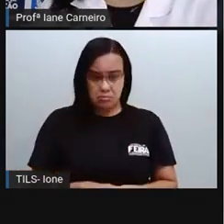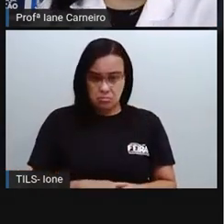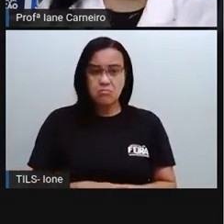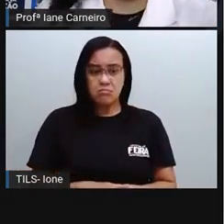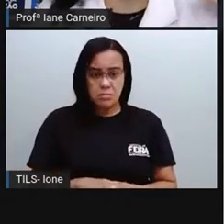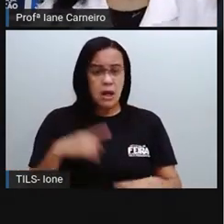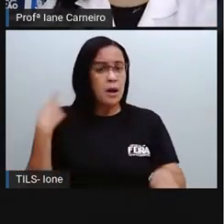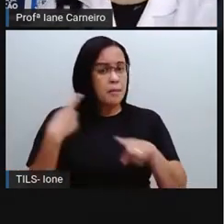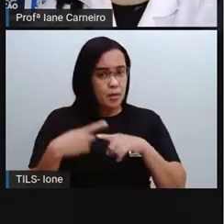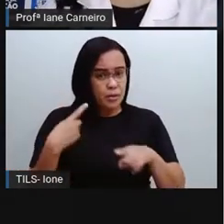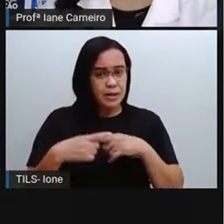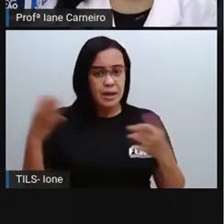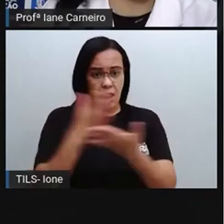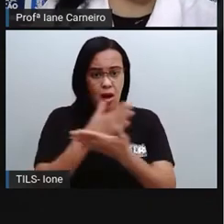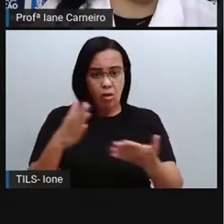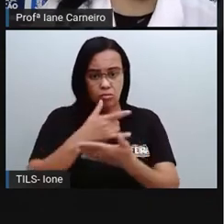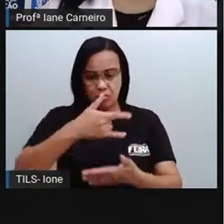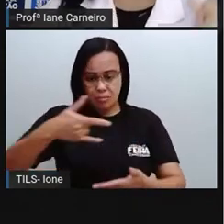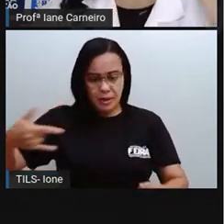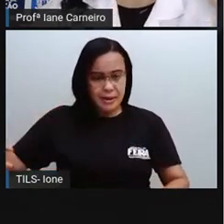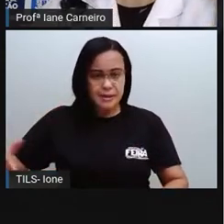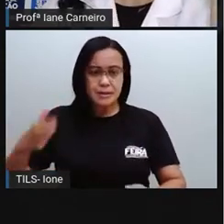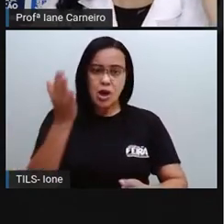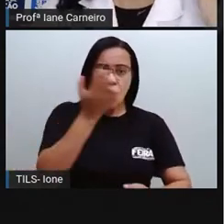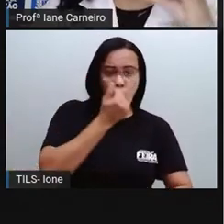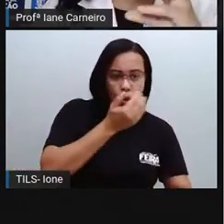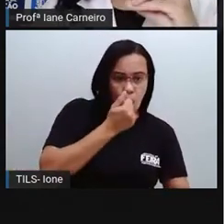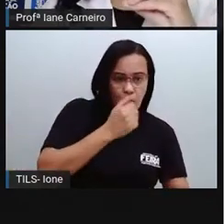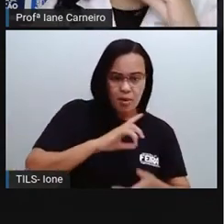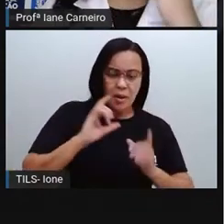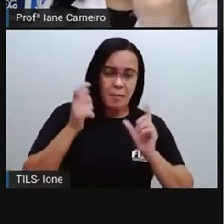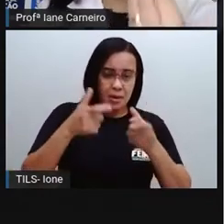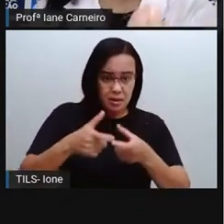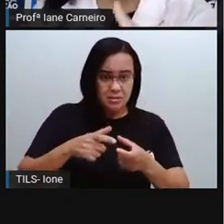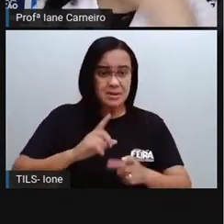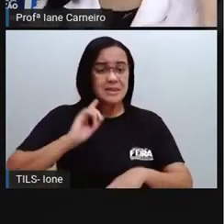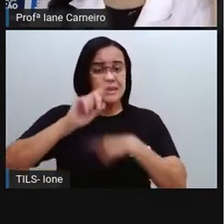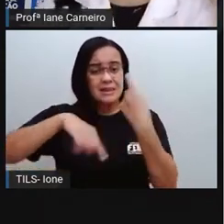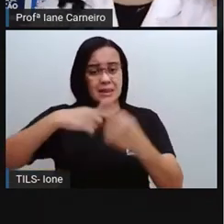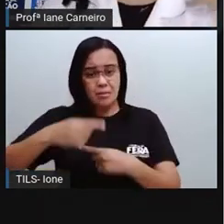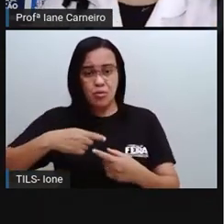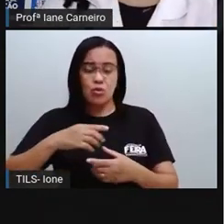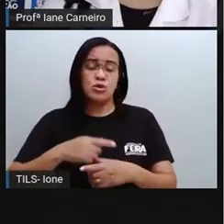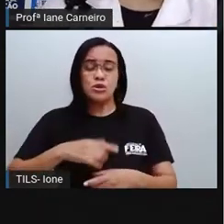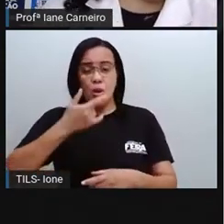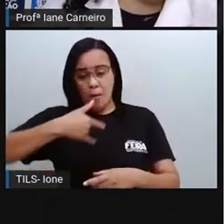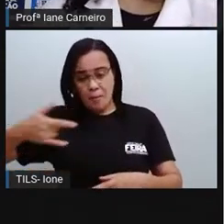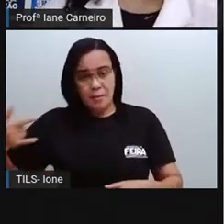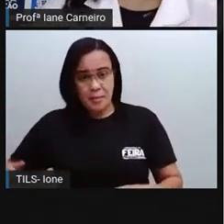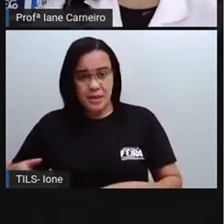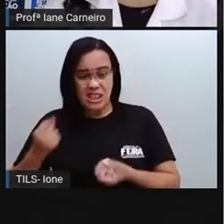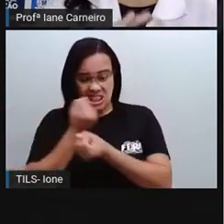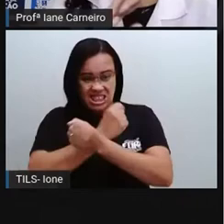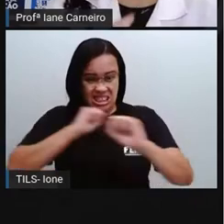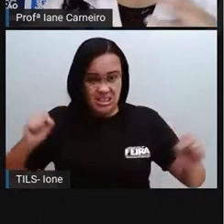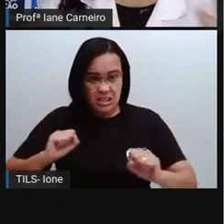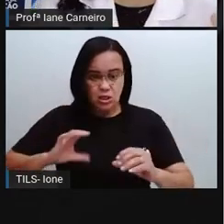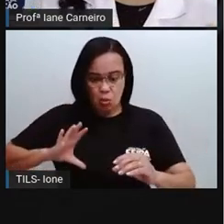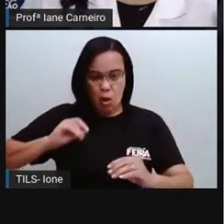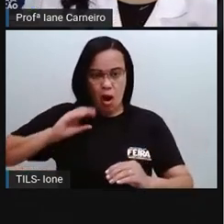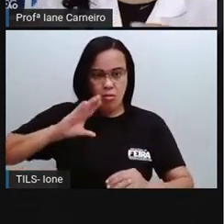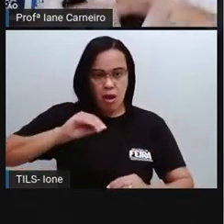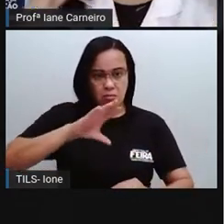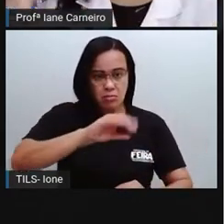peixes maiores se alimentam de peixes menores, então quando essa comida dos peixes menores ela some, isso tudo vai